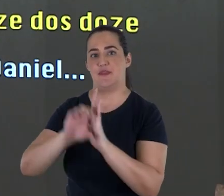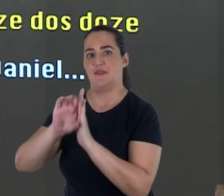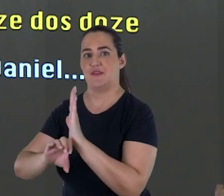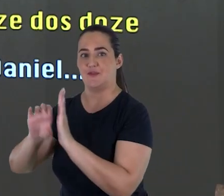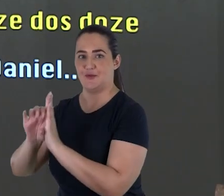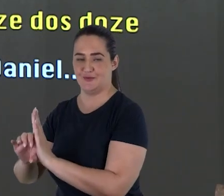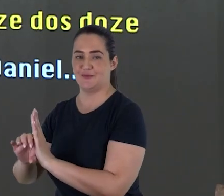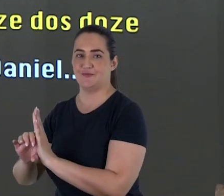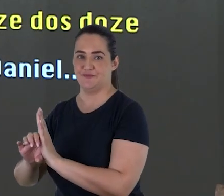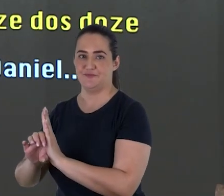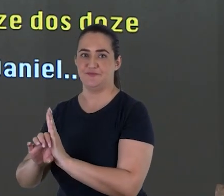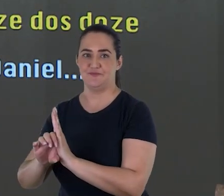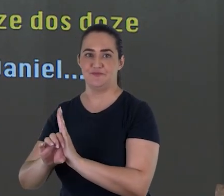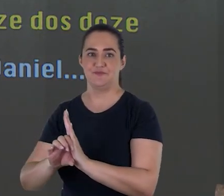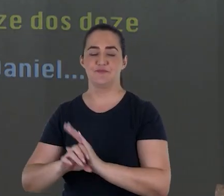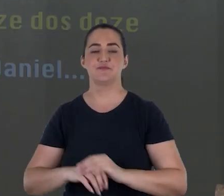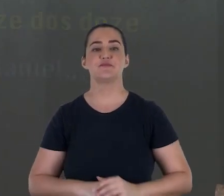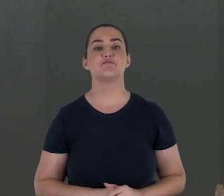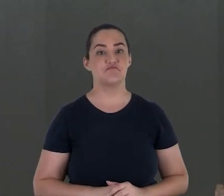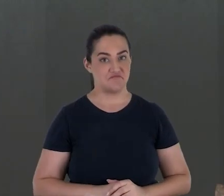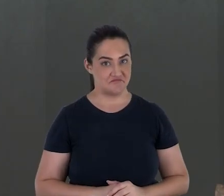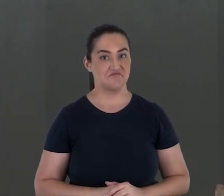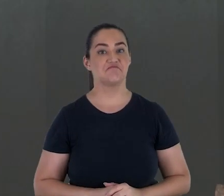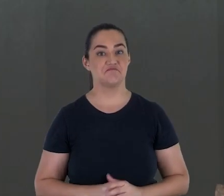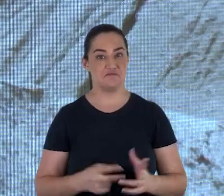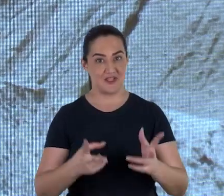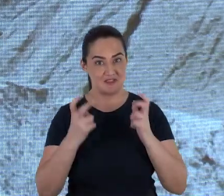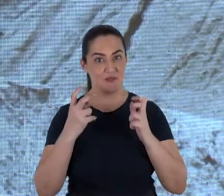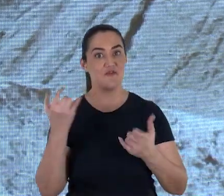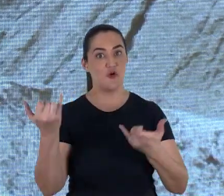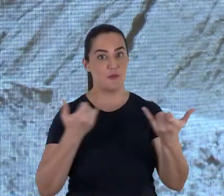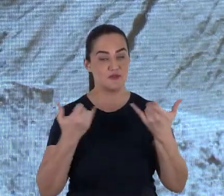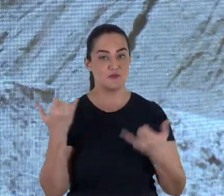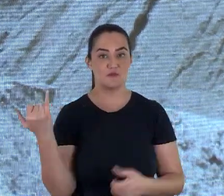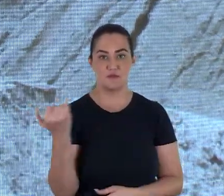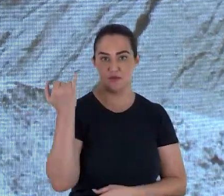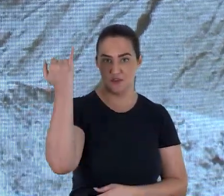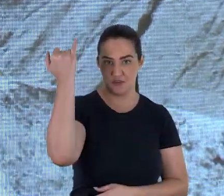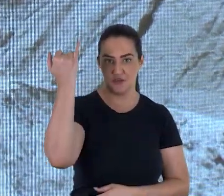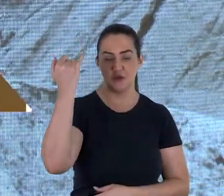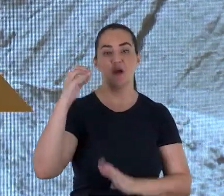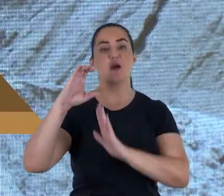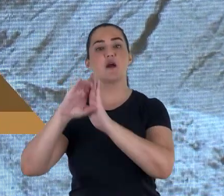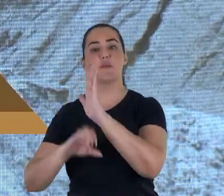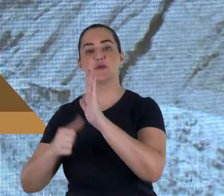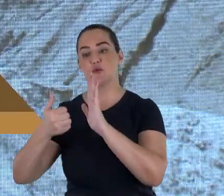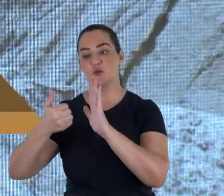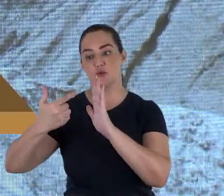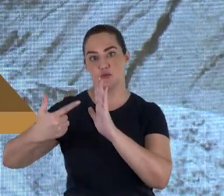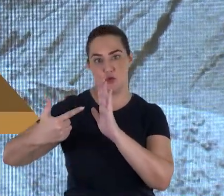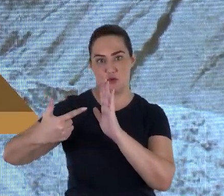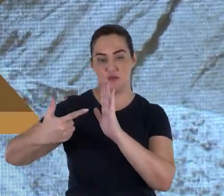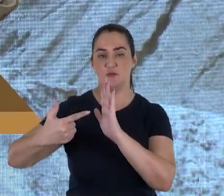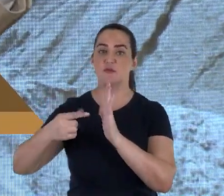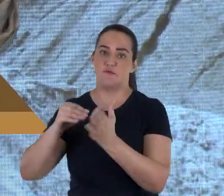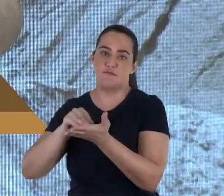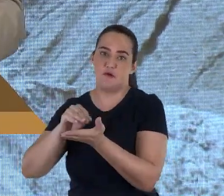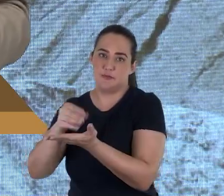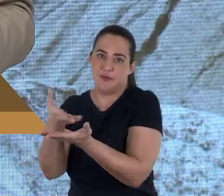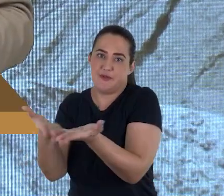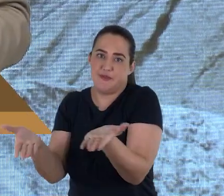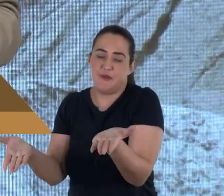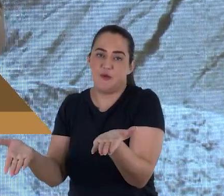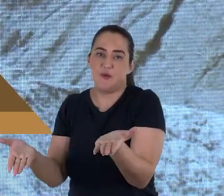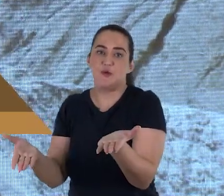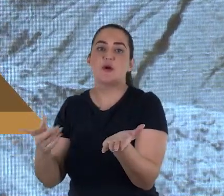capítulos de Daniel. Esse é um dado muito importante, tá bom? E o 12º capítulo, embora não foi preservado,